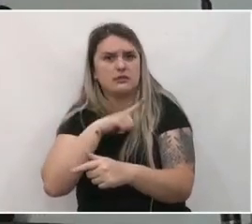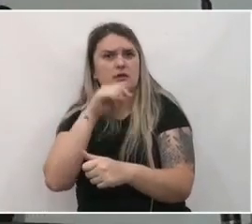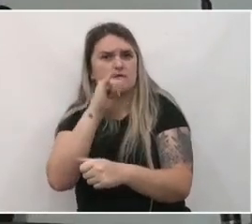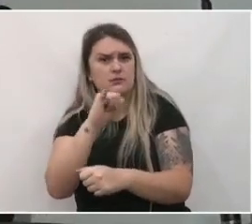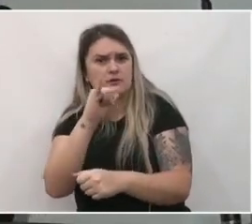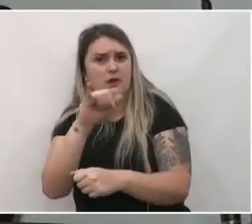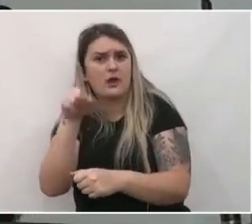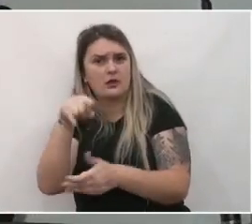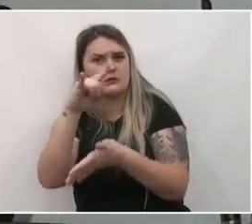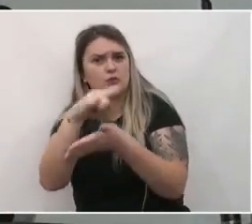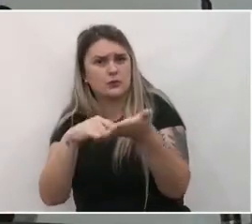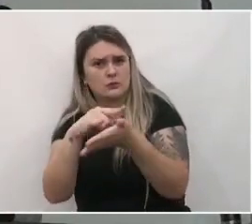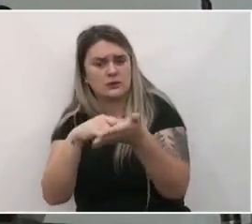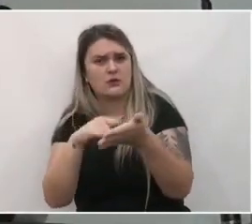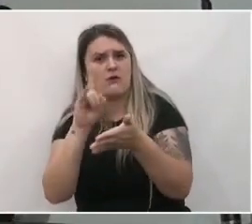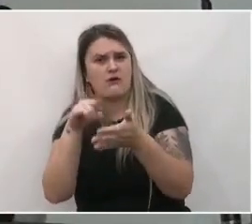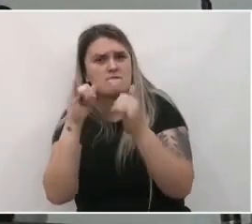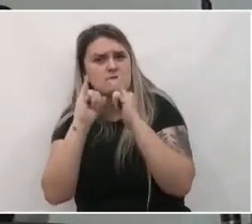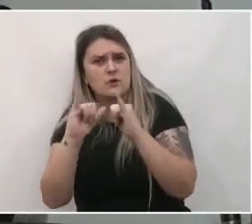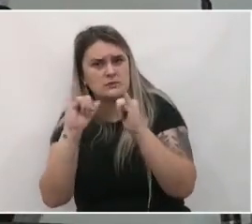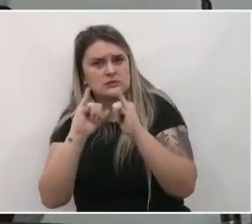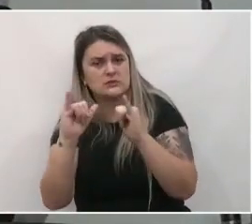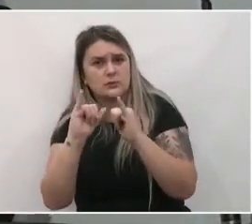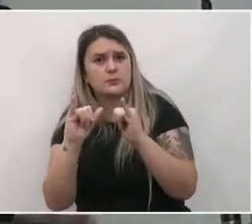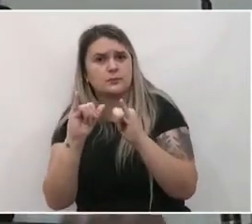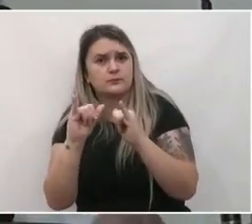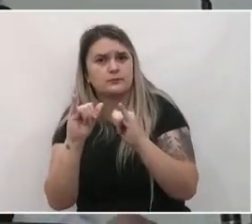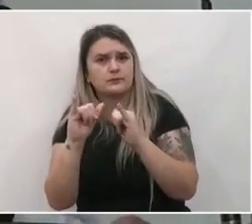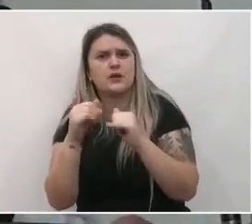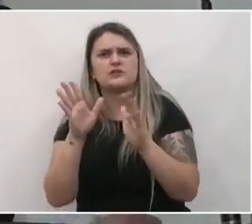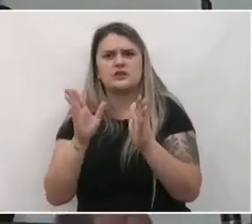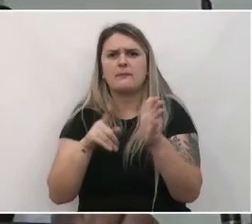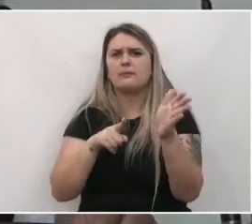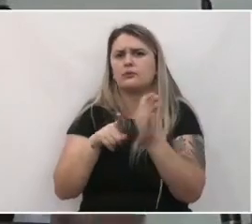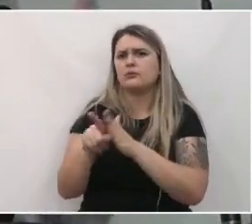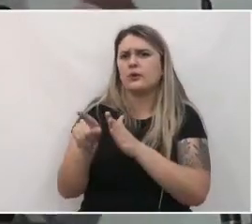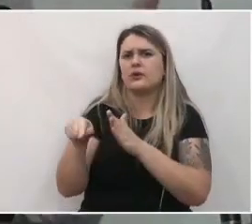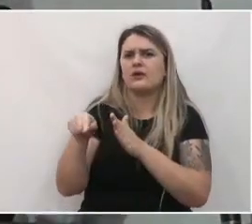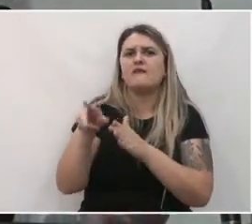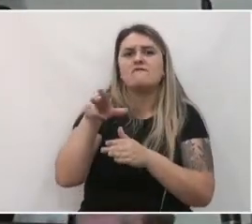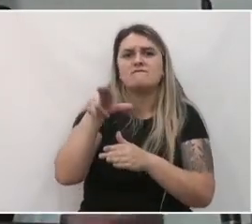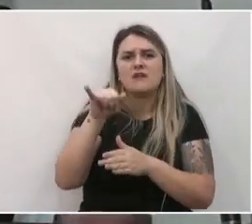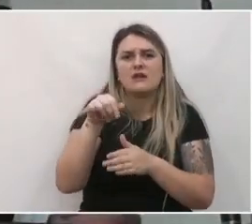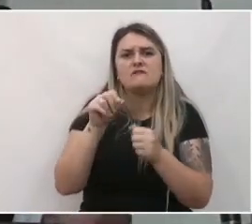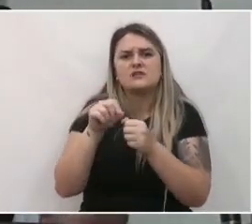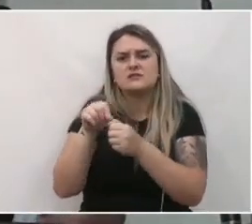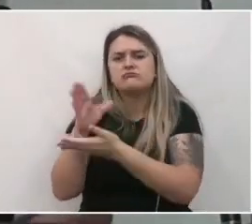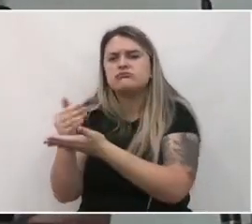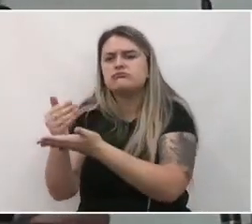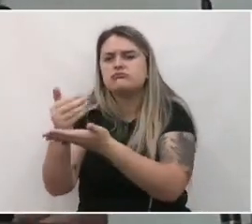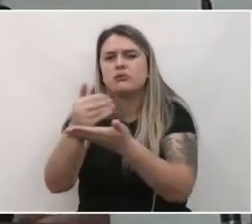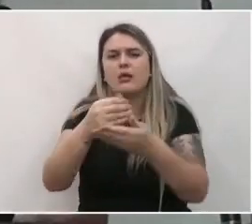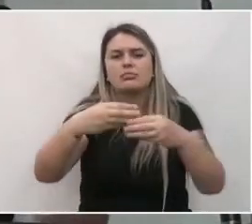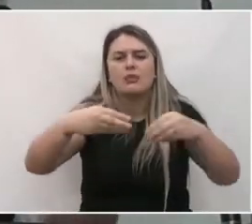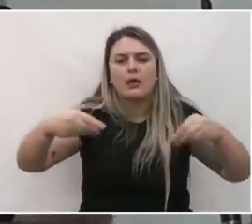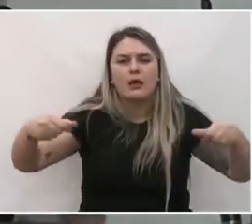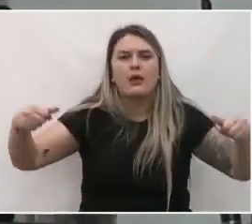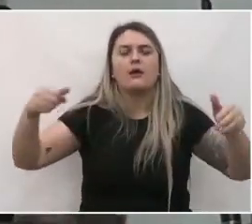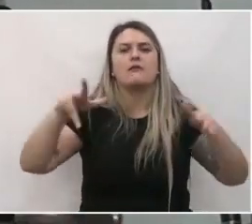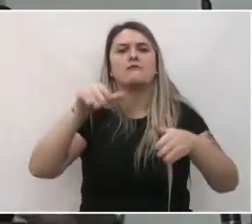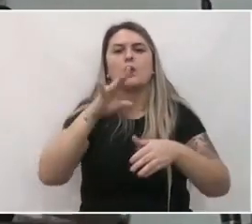é um documento, uma informação levantada, como já foi perguntado aqui, vai haver levantamento topográfico, vai haver,